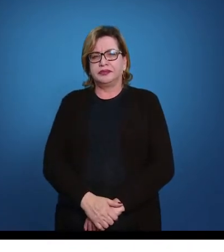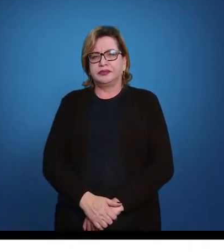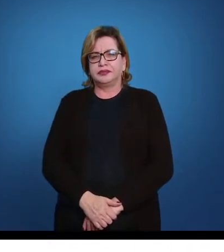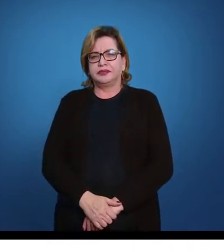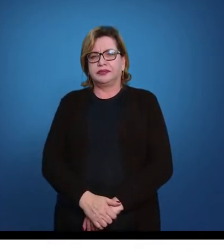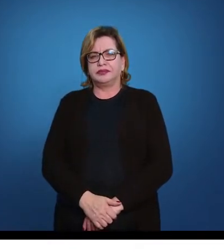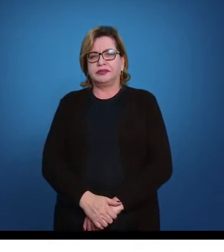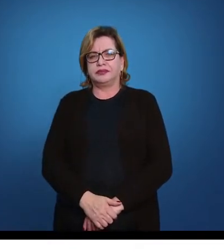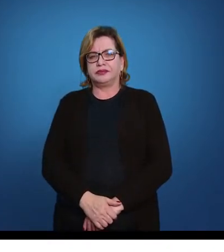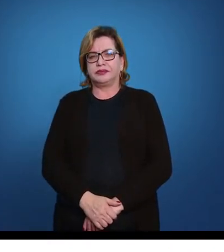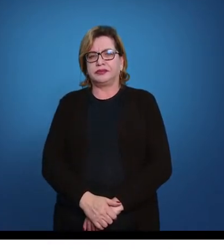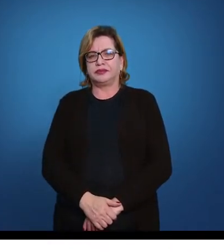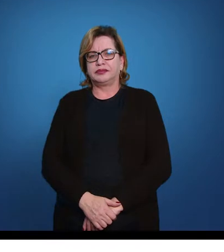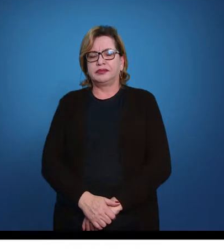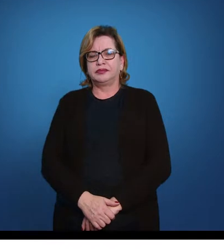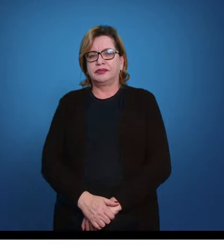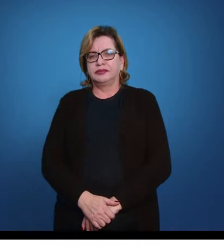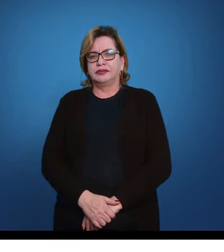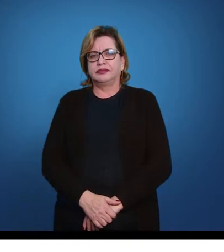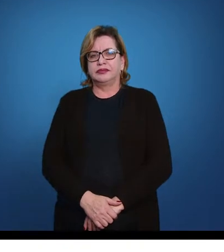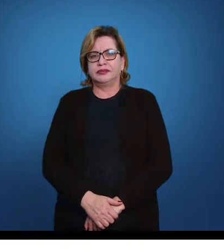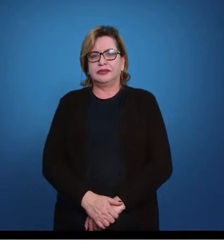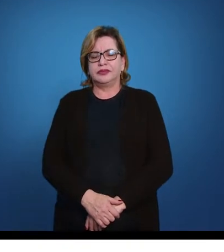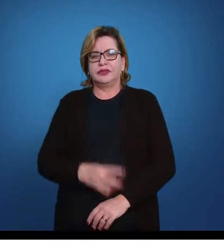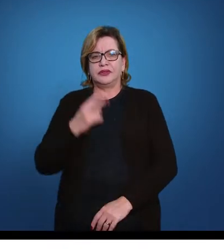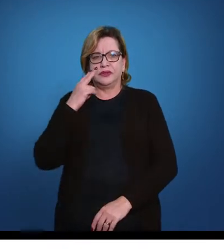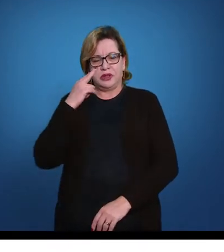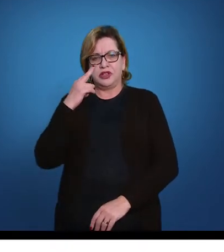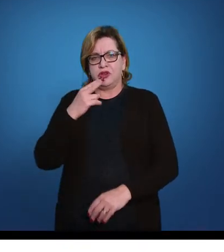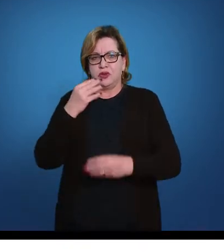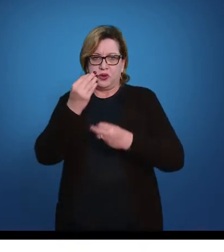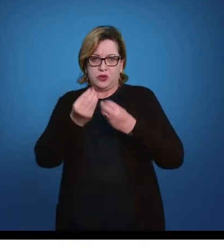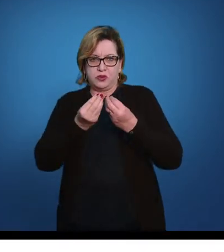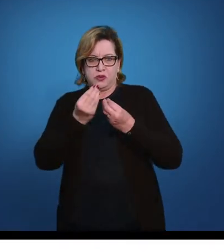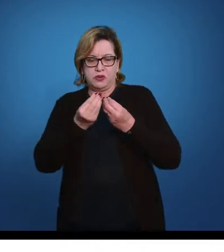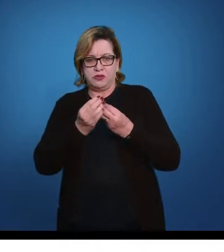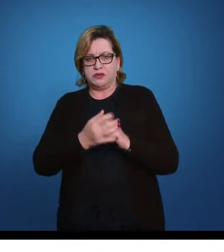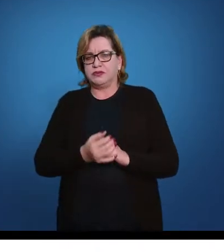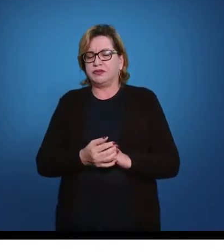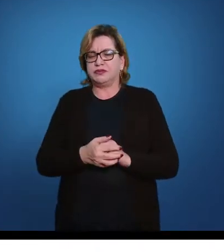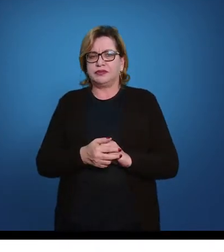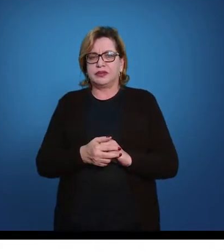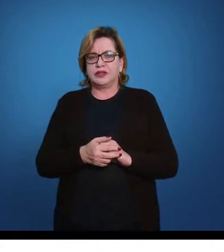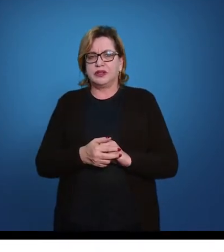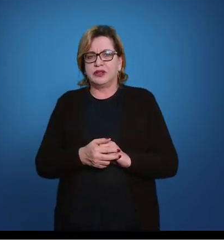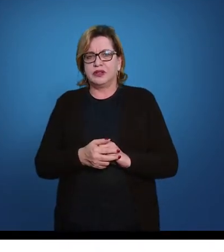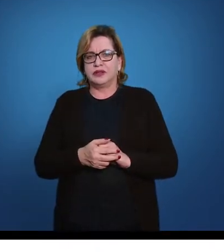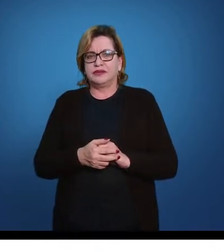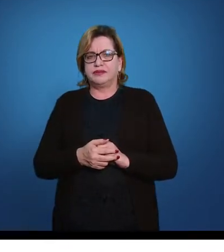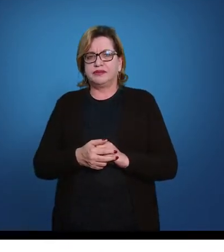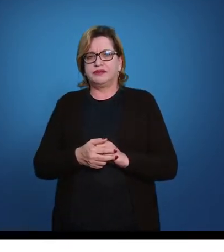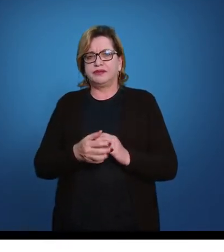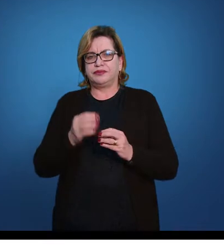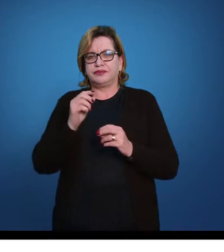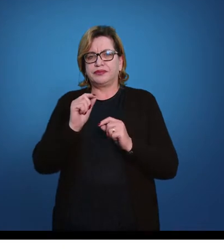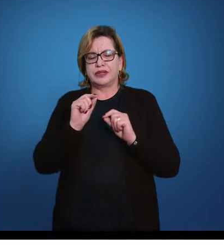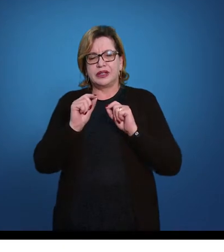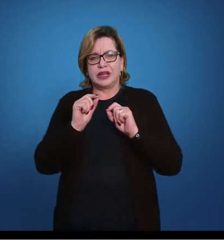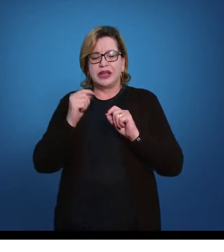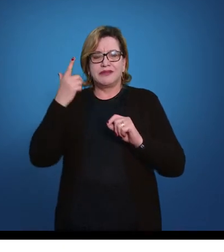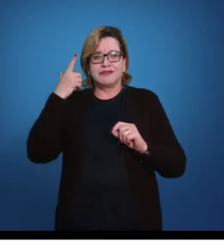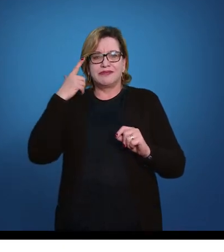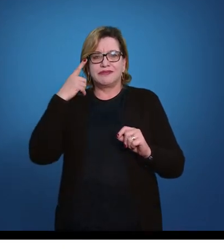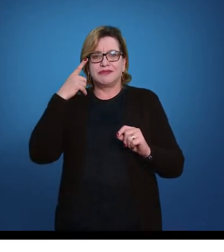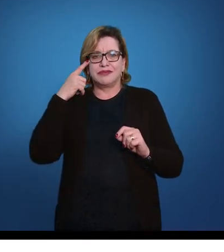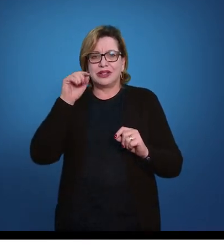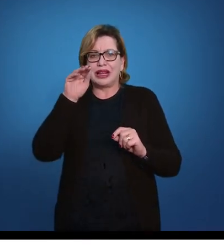Senta no chão. As duas pernas à frente. Isso. Inclina um pouco o tronco. Quem conseguir